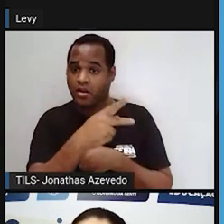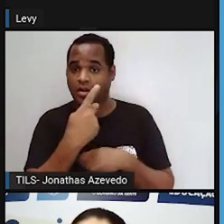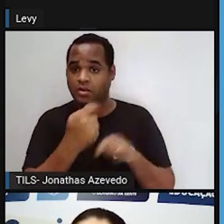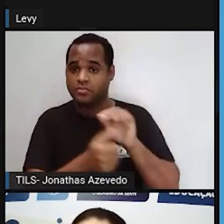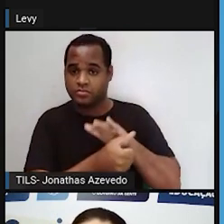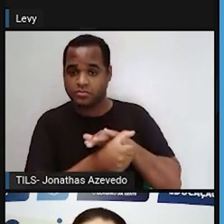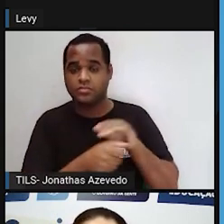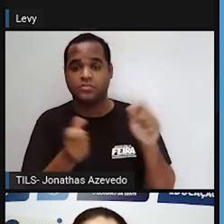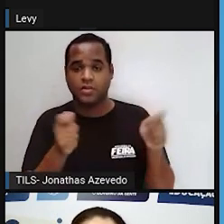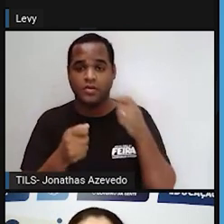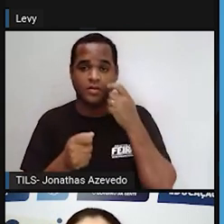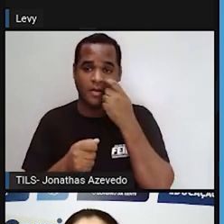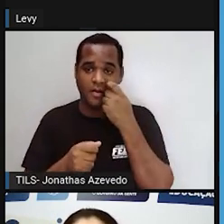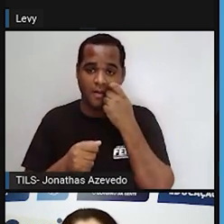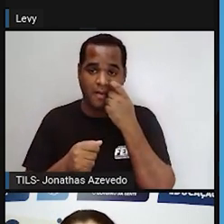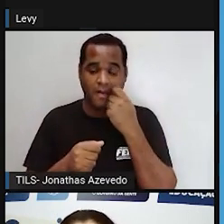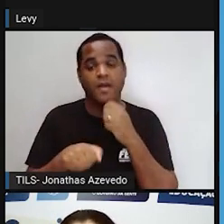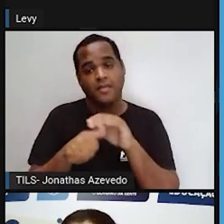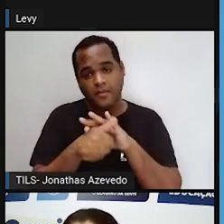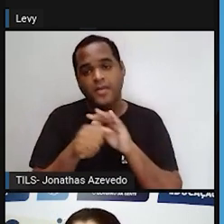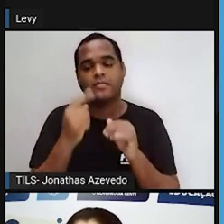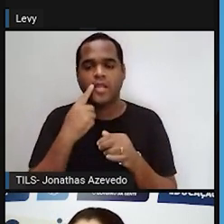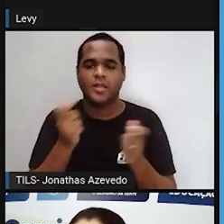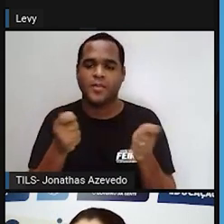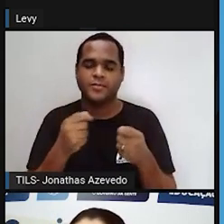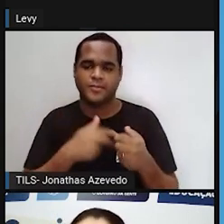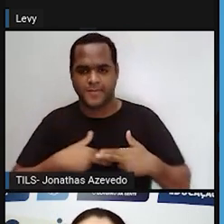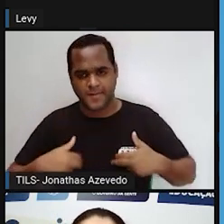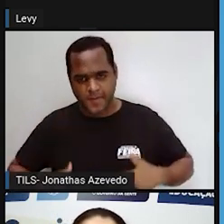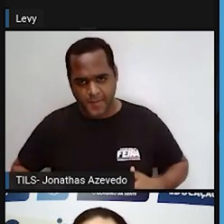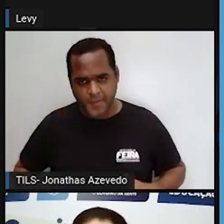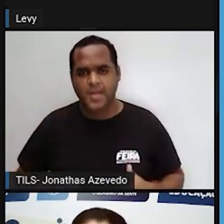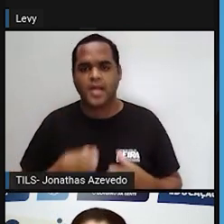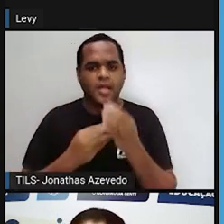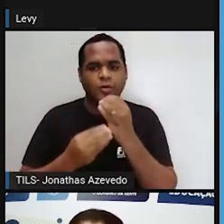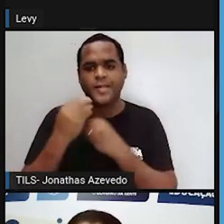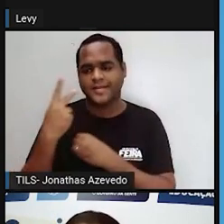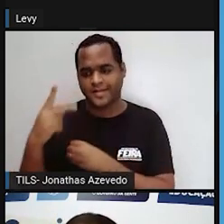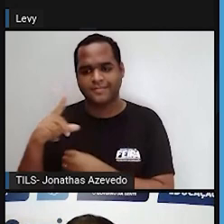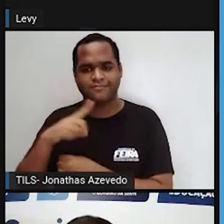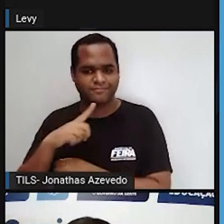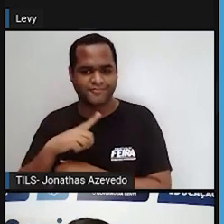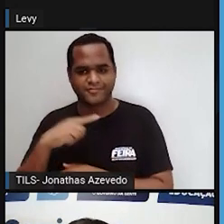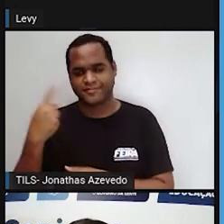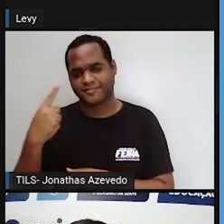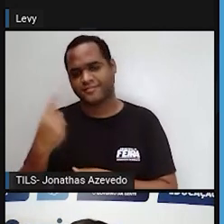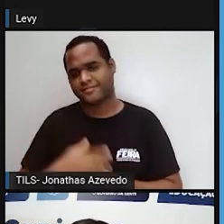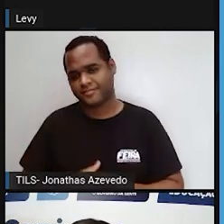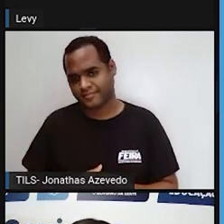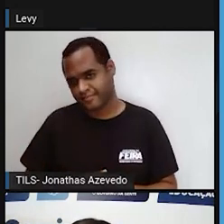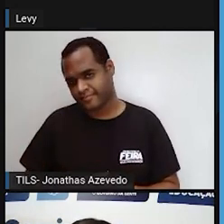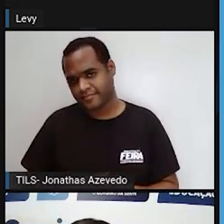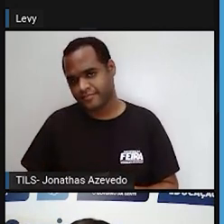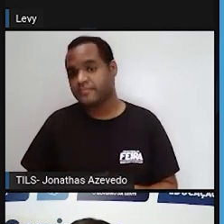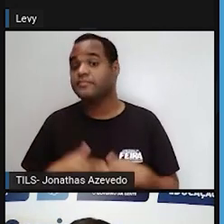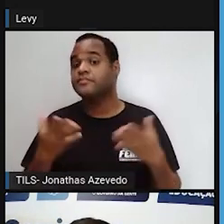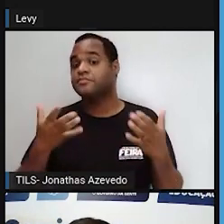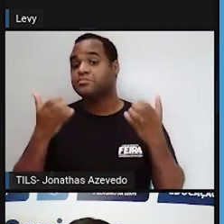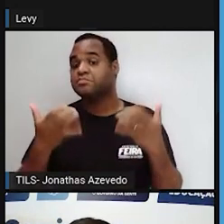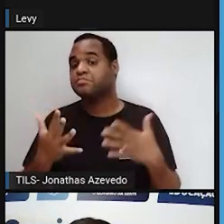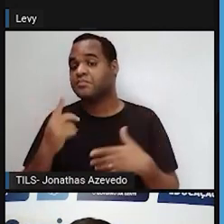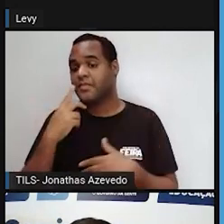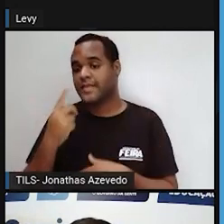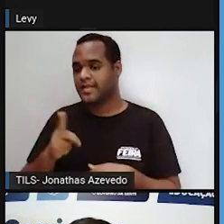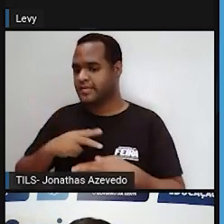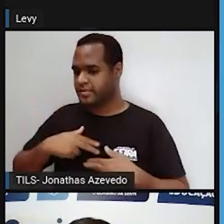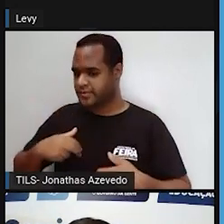a onça vai ser um consumidor secundário, porque ela vai estar se alimentando daquele consumidor primário. Vamos lá. Agora, quando a